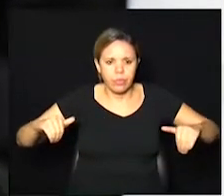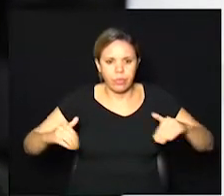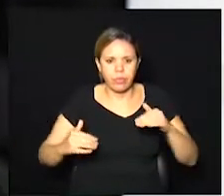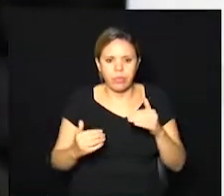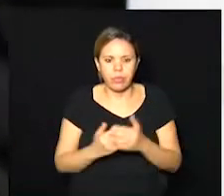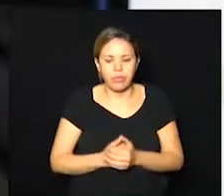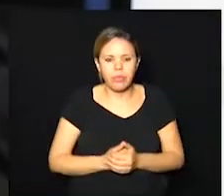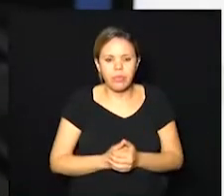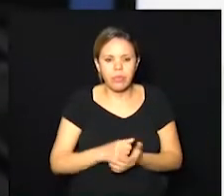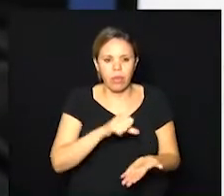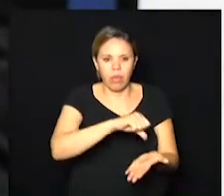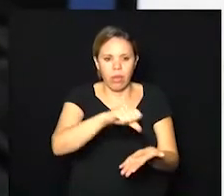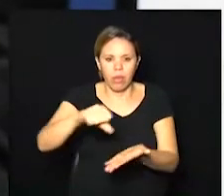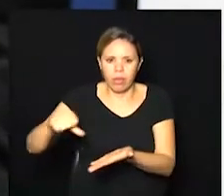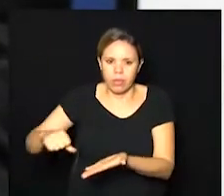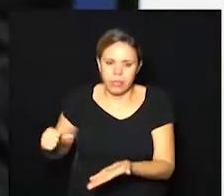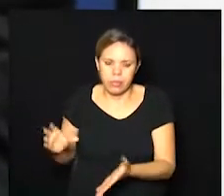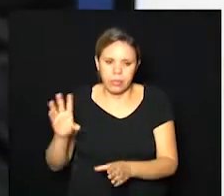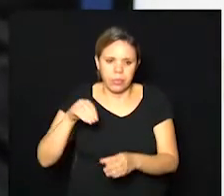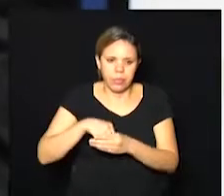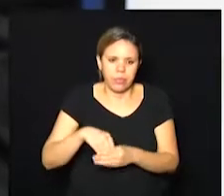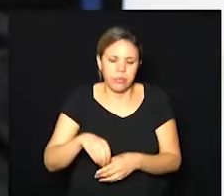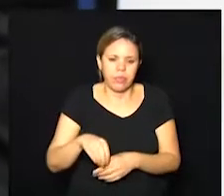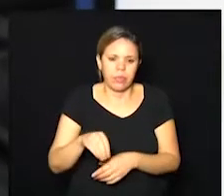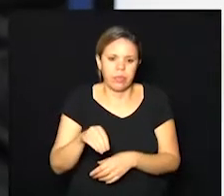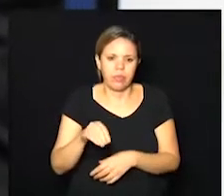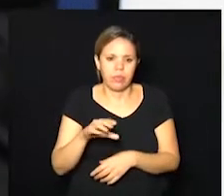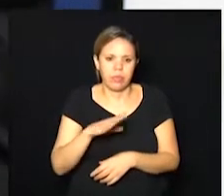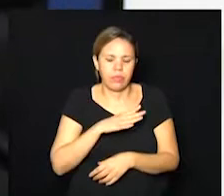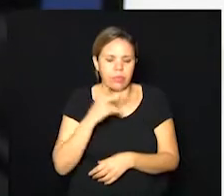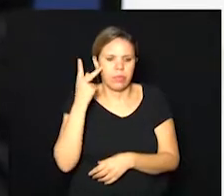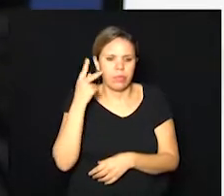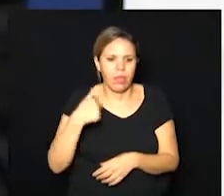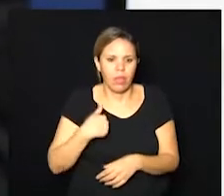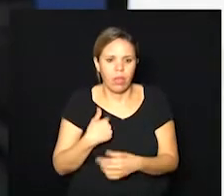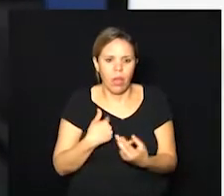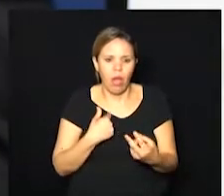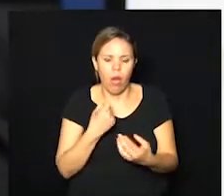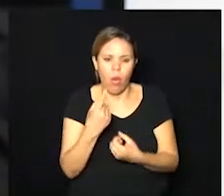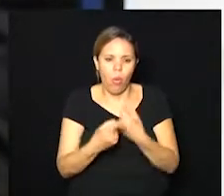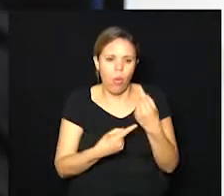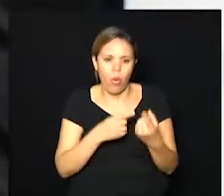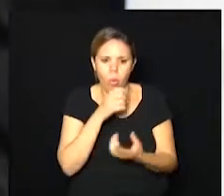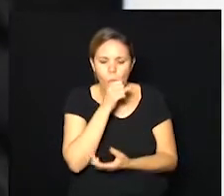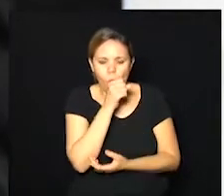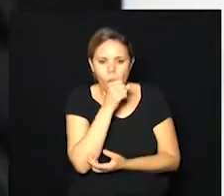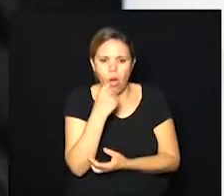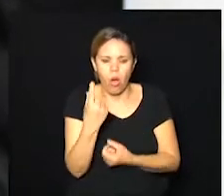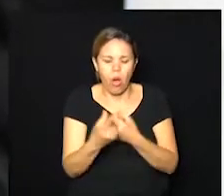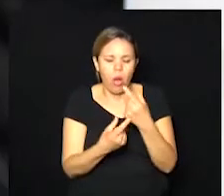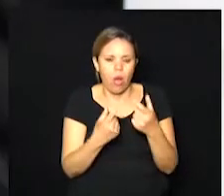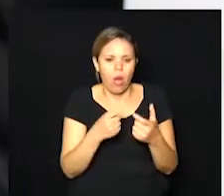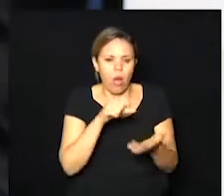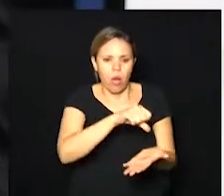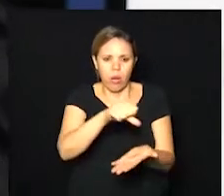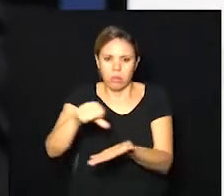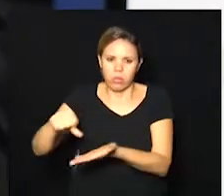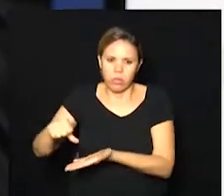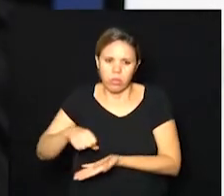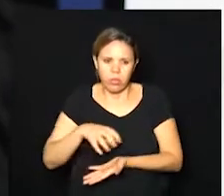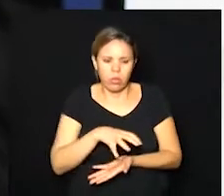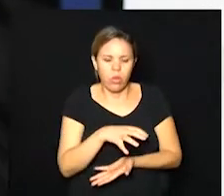Tem algumas que estão na laranja, e nós temos duas subregiões que estão no